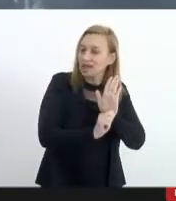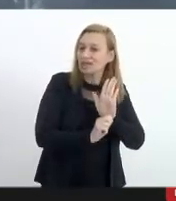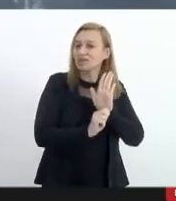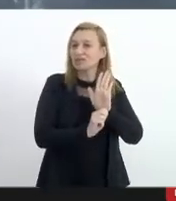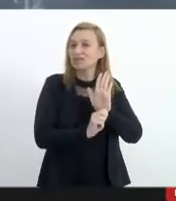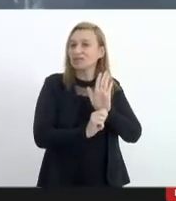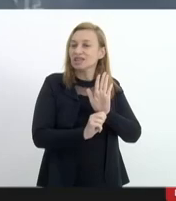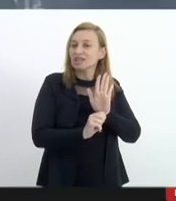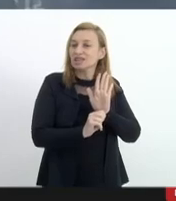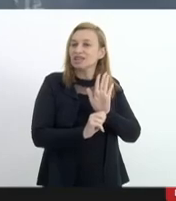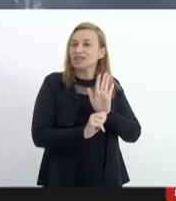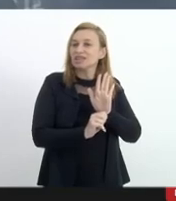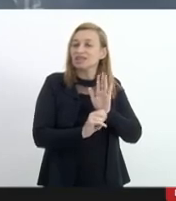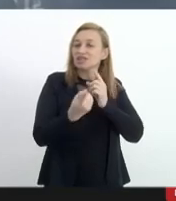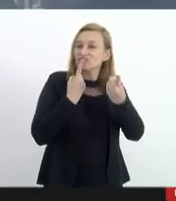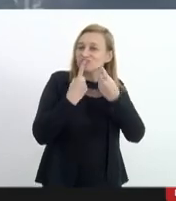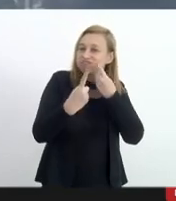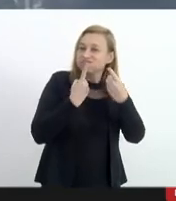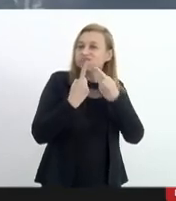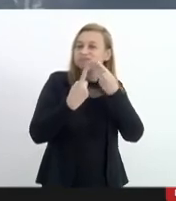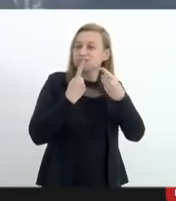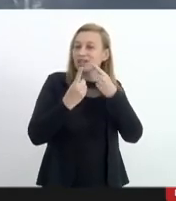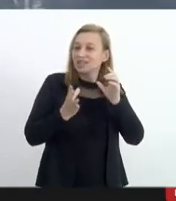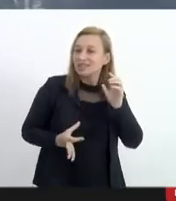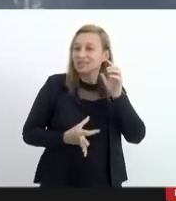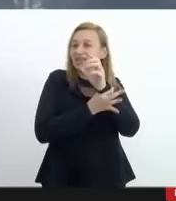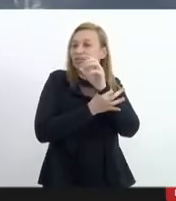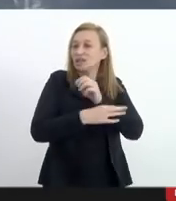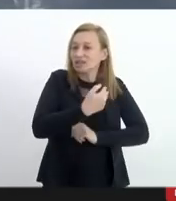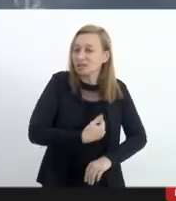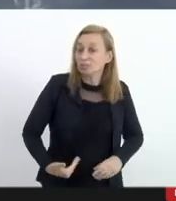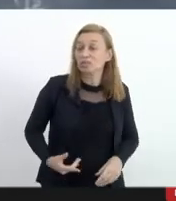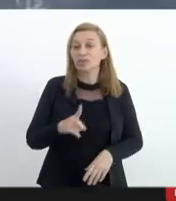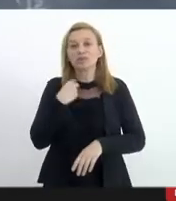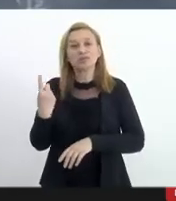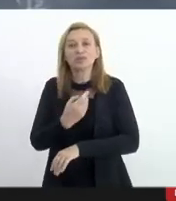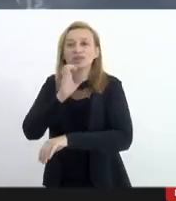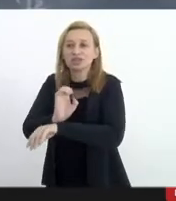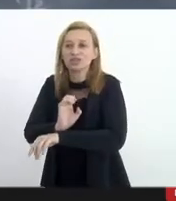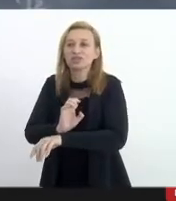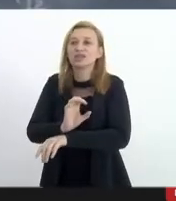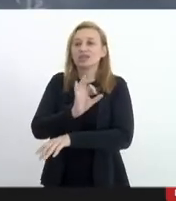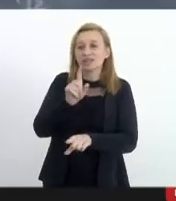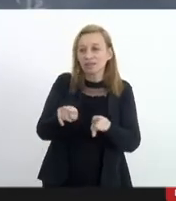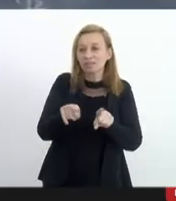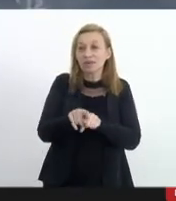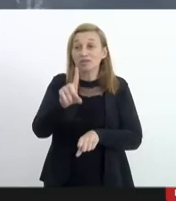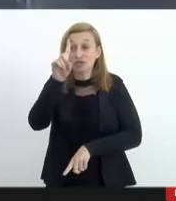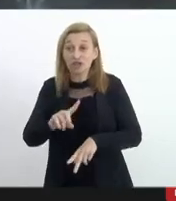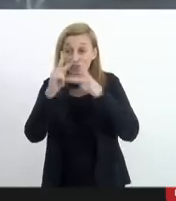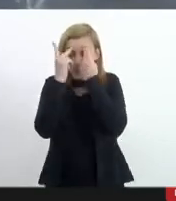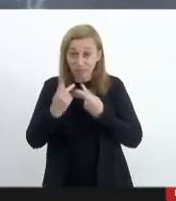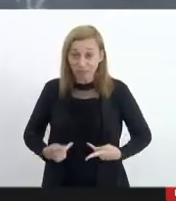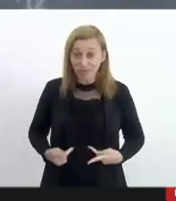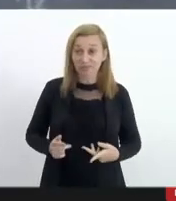contribuirá com o debate da segurança pública no nosso estado e da garantia dos direitos humanos